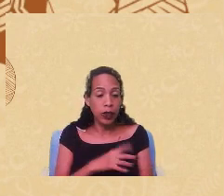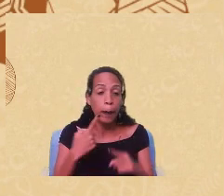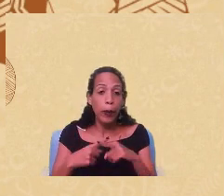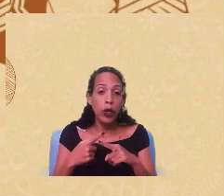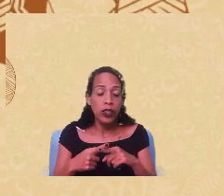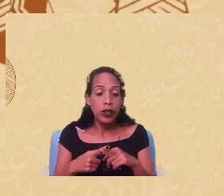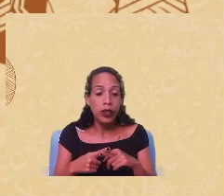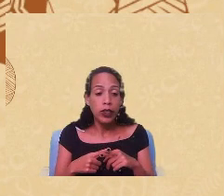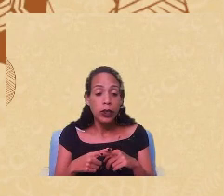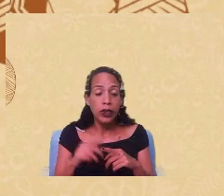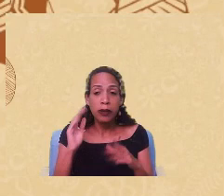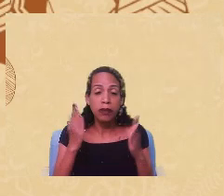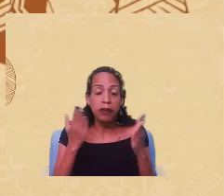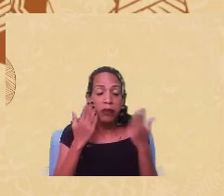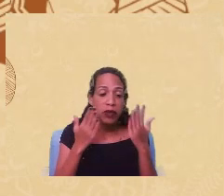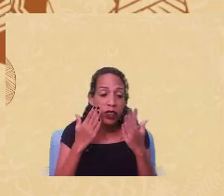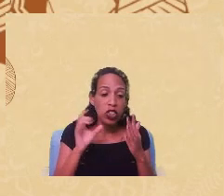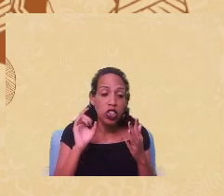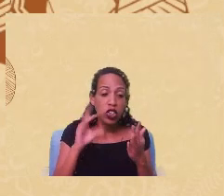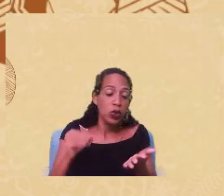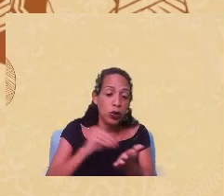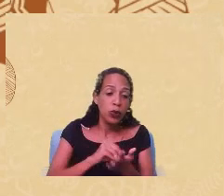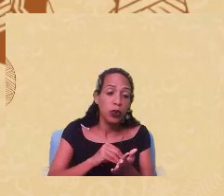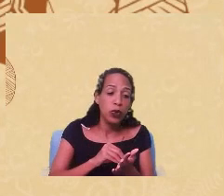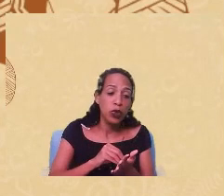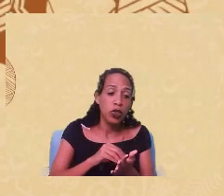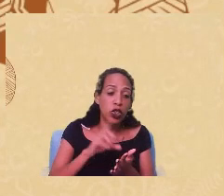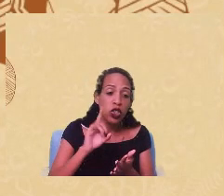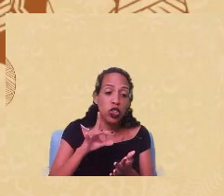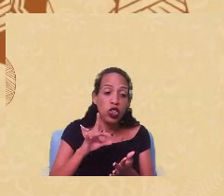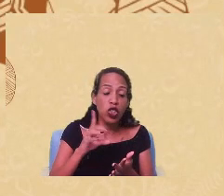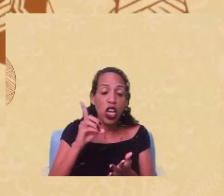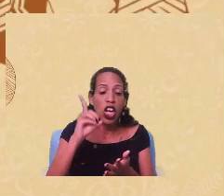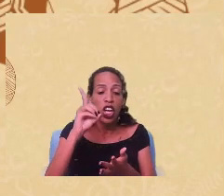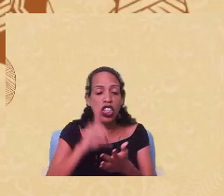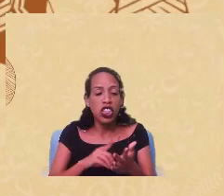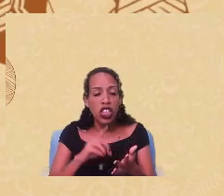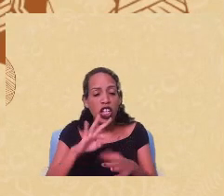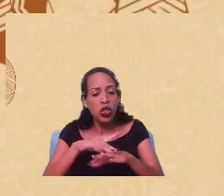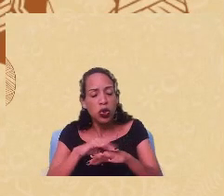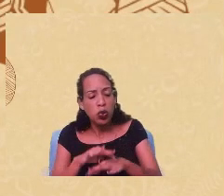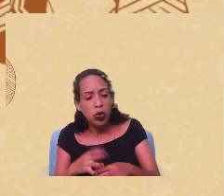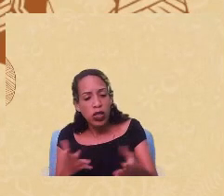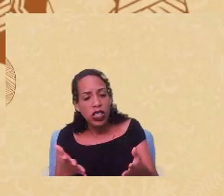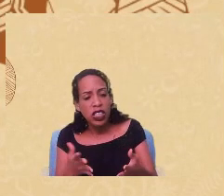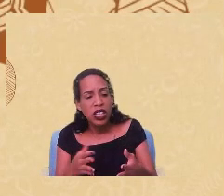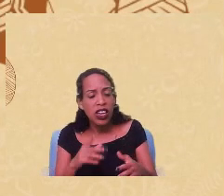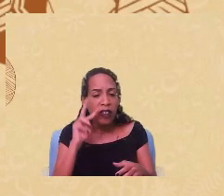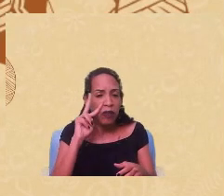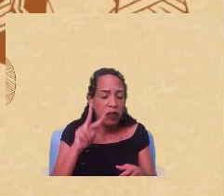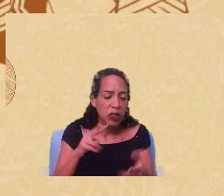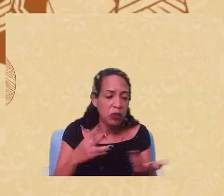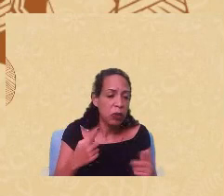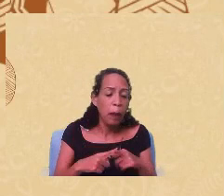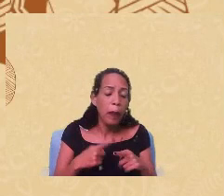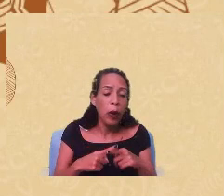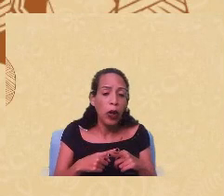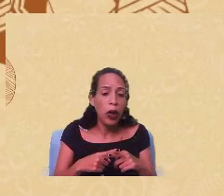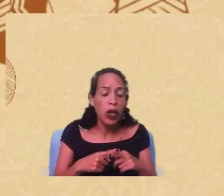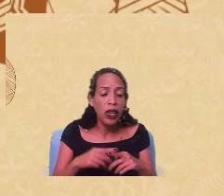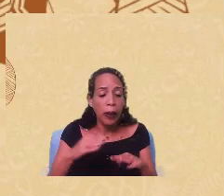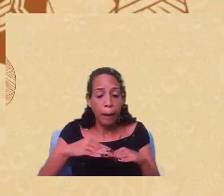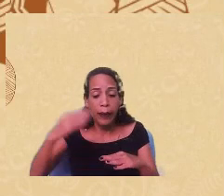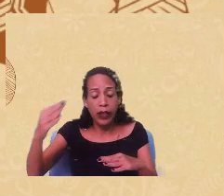psicanalistas só se ocupam por um determinado tipo de diagnóstico de patologia de afecção por que eles estão partindo